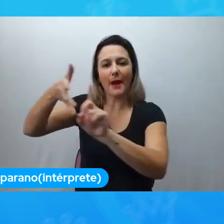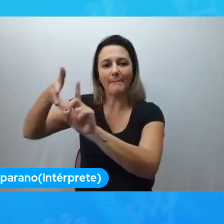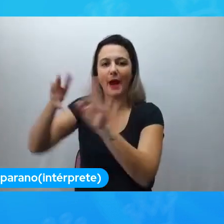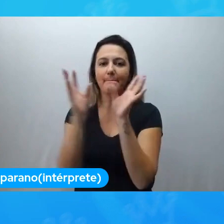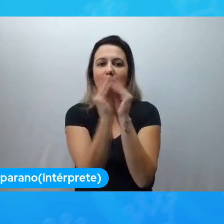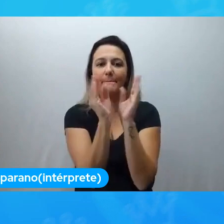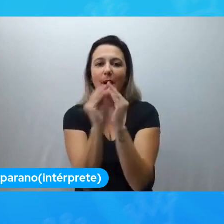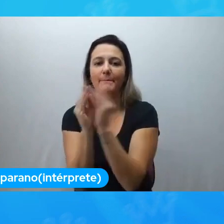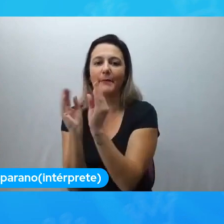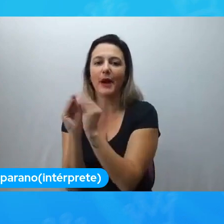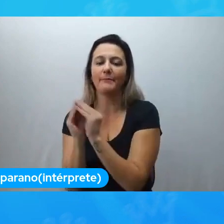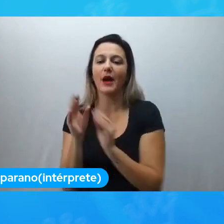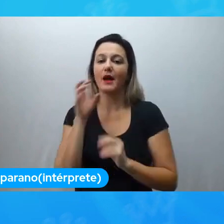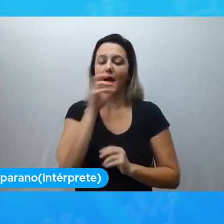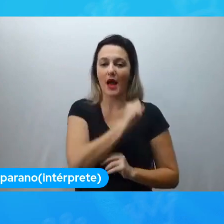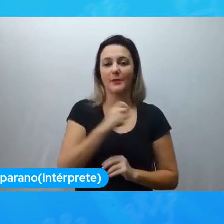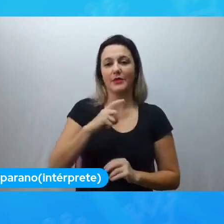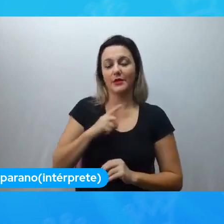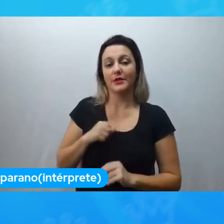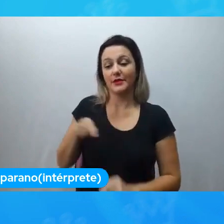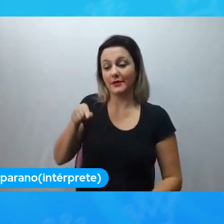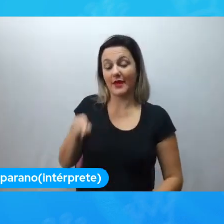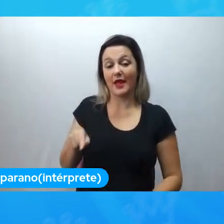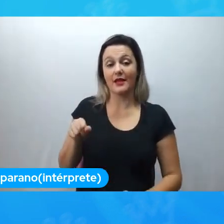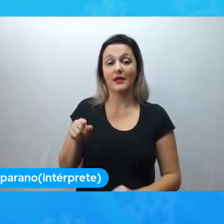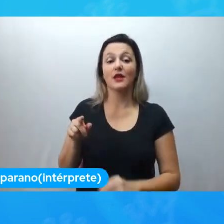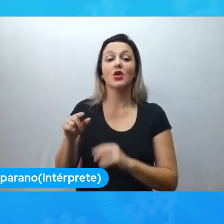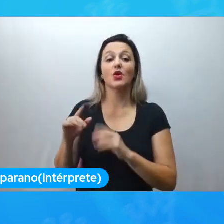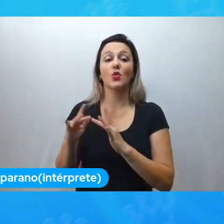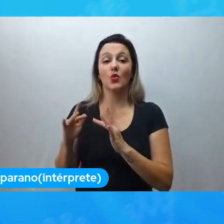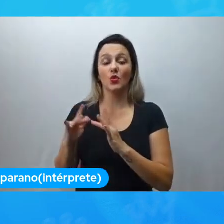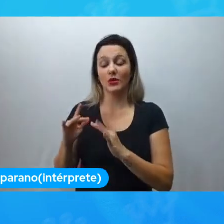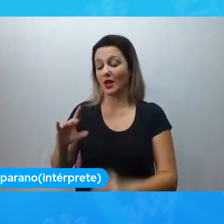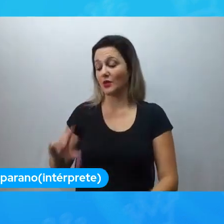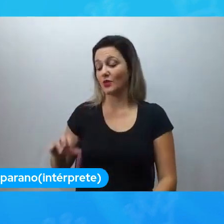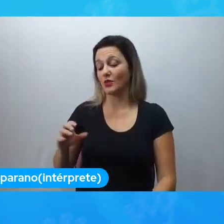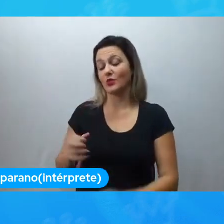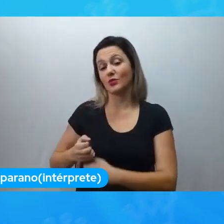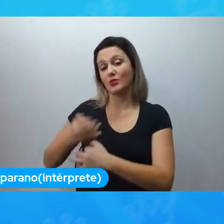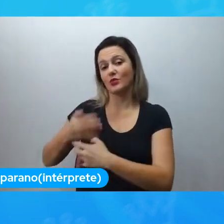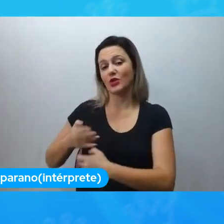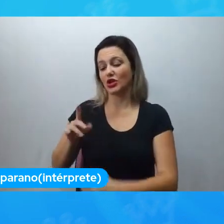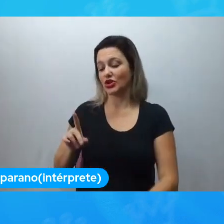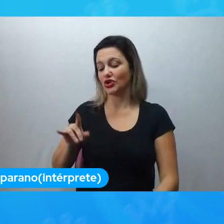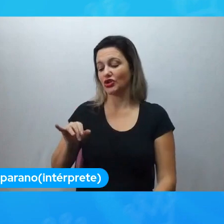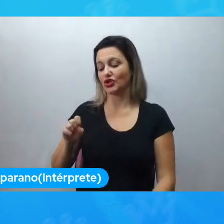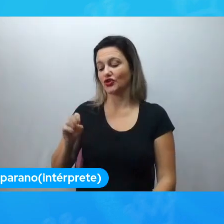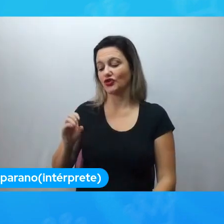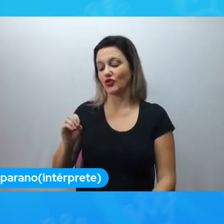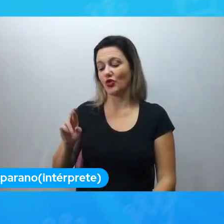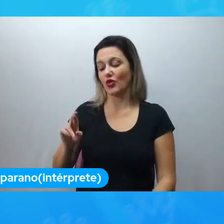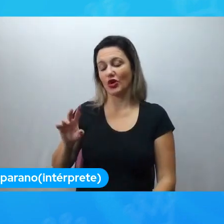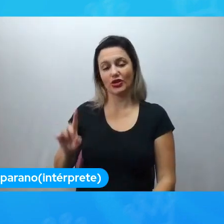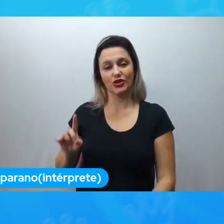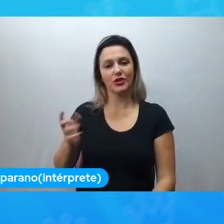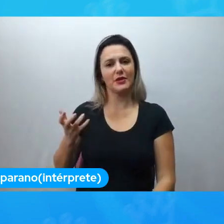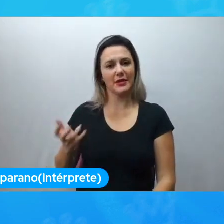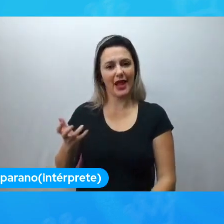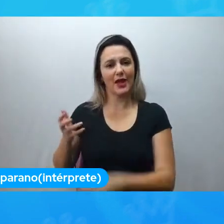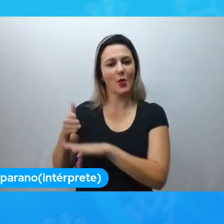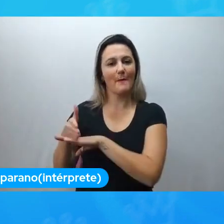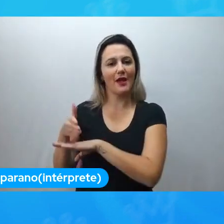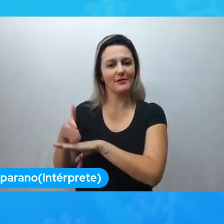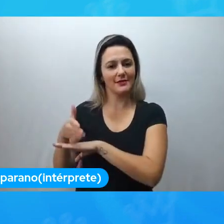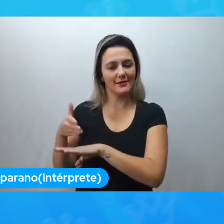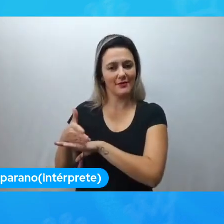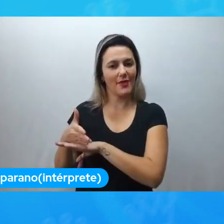cadastro tá sendo feito lá no canal, quero participar no Discord. Então, quem quiser, entra lá no canal e dá a sua contribuição